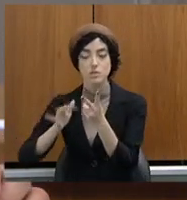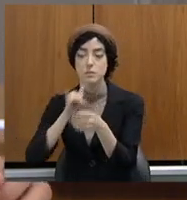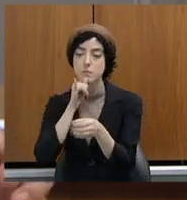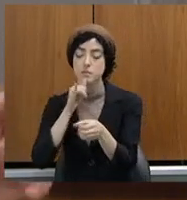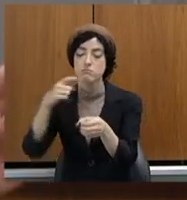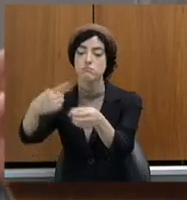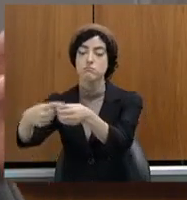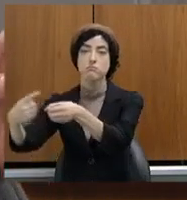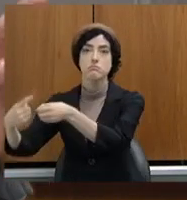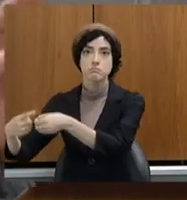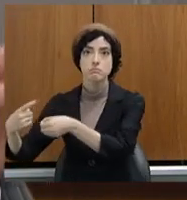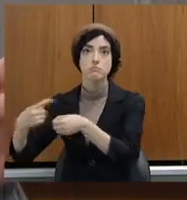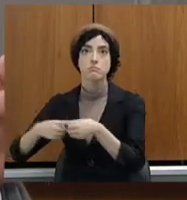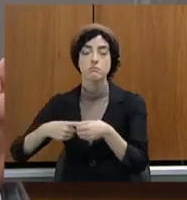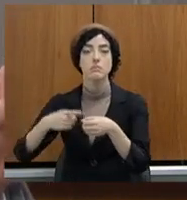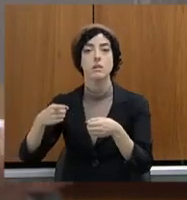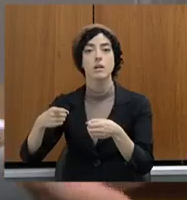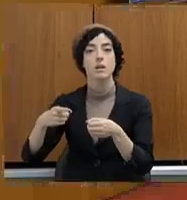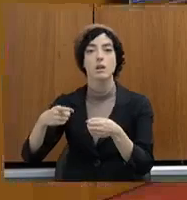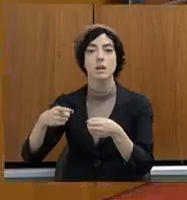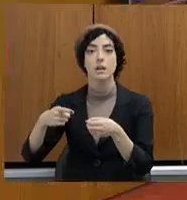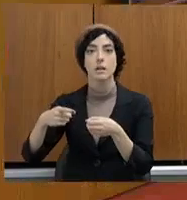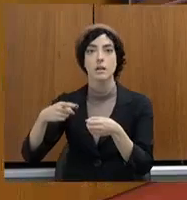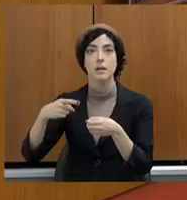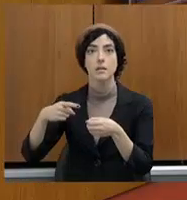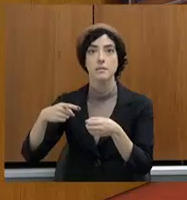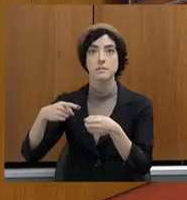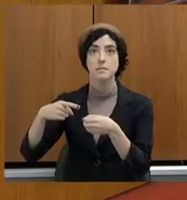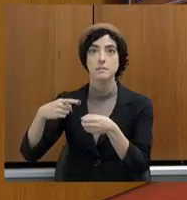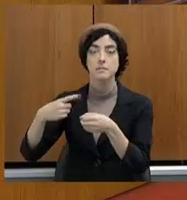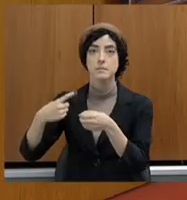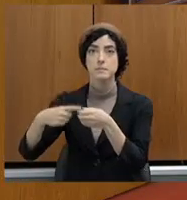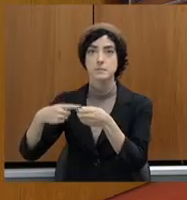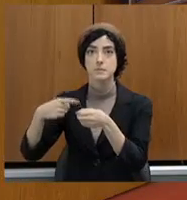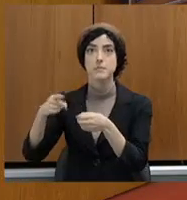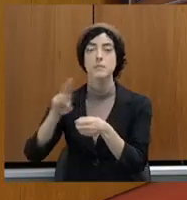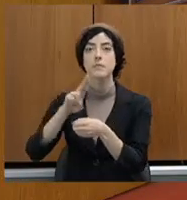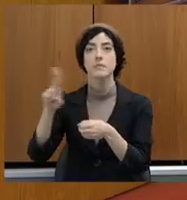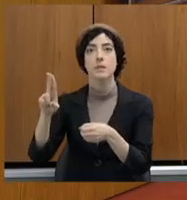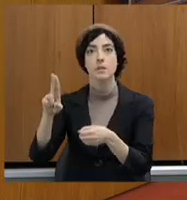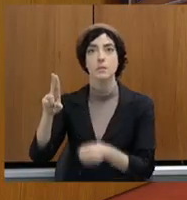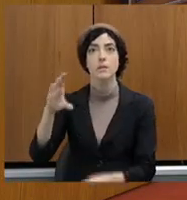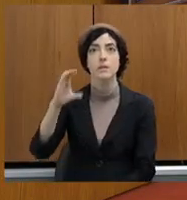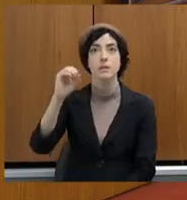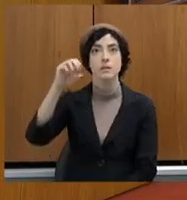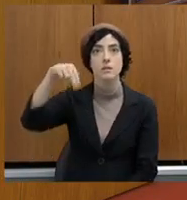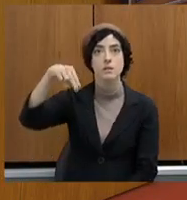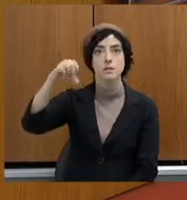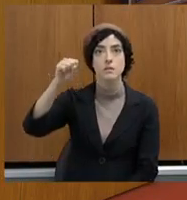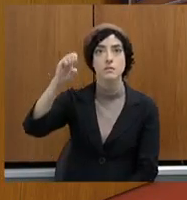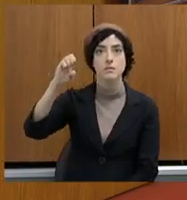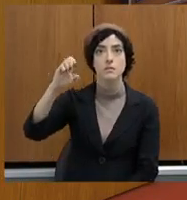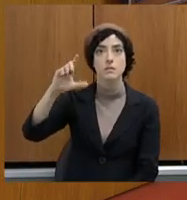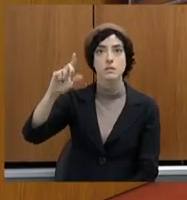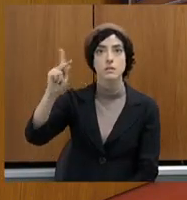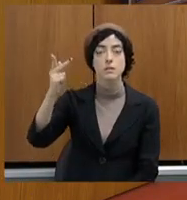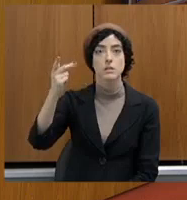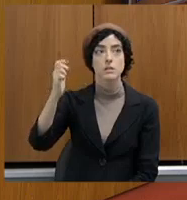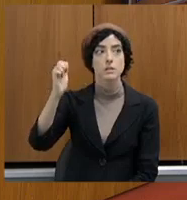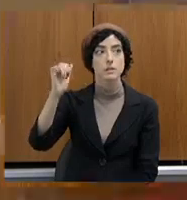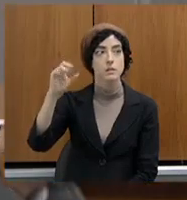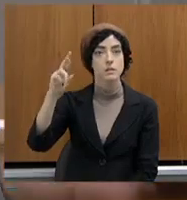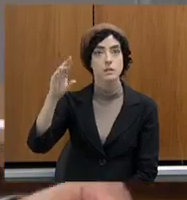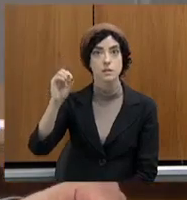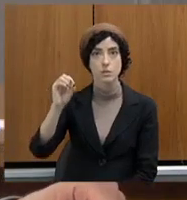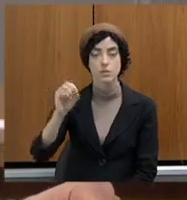em 2000... Conselheiro Pena. Terra da deputada Celis Laviola. Nós estivemos lá, inclusive. E, em